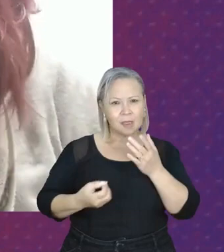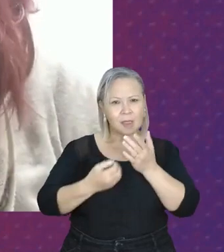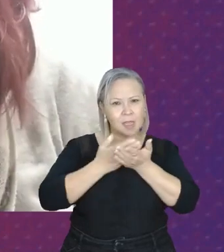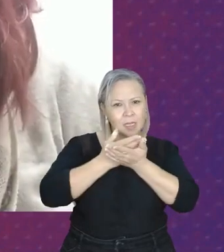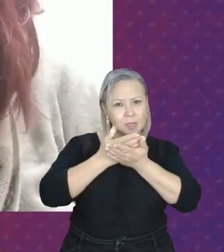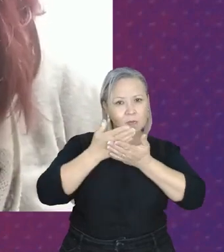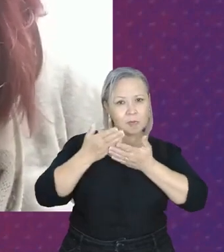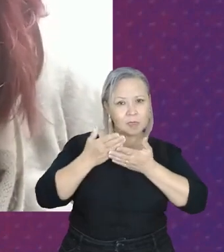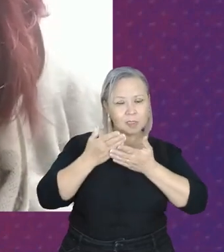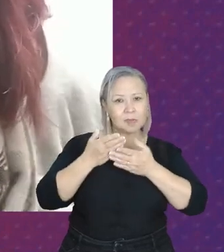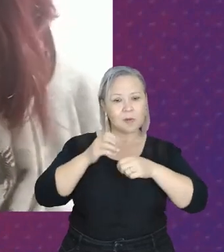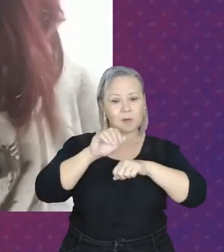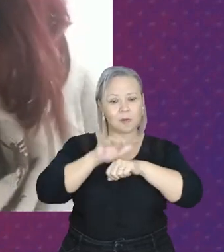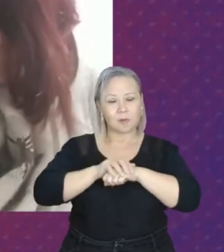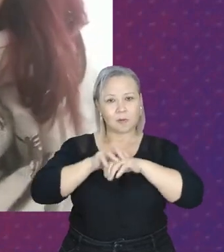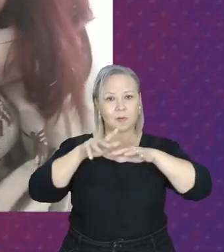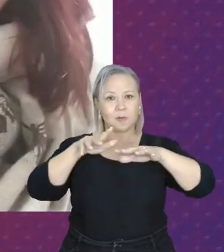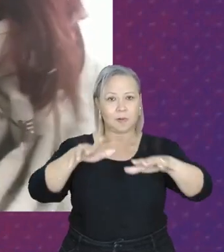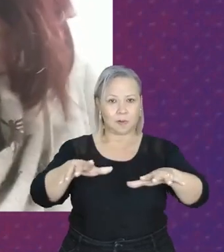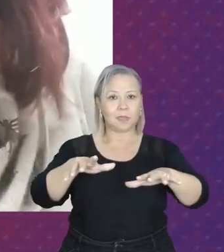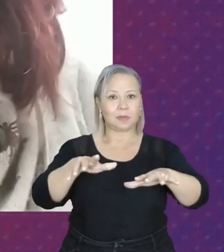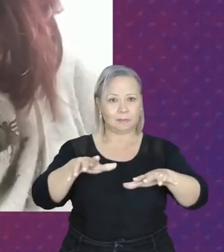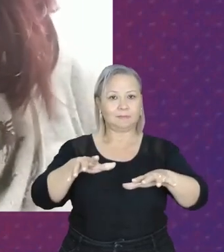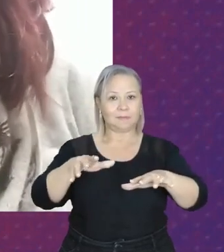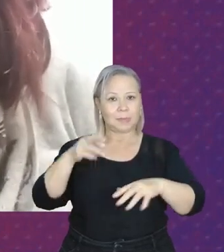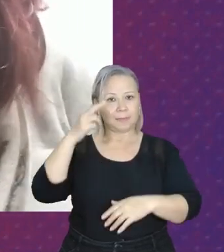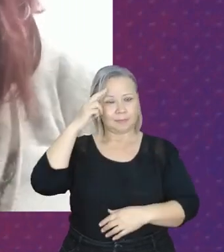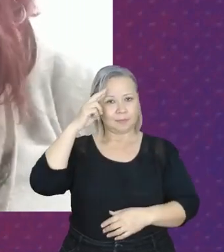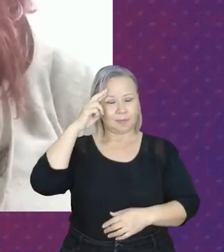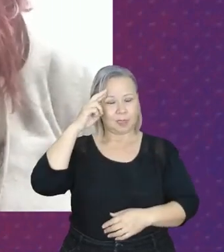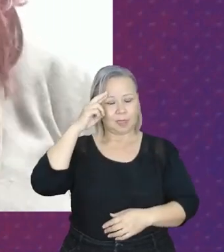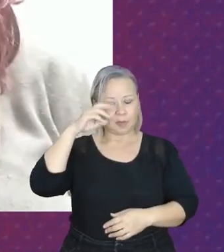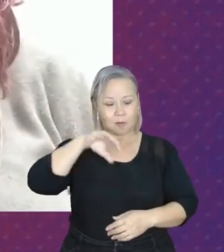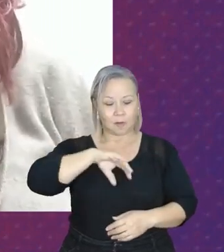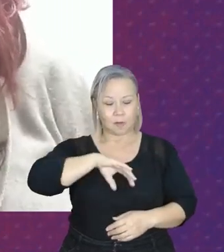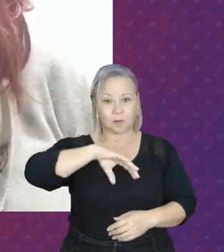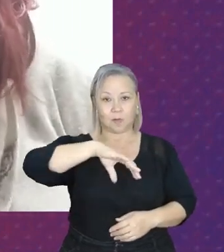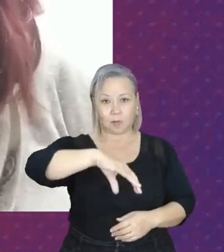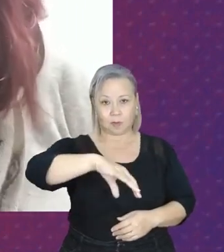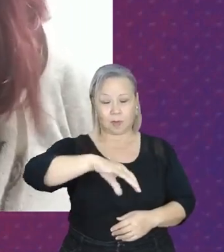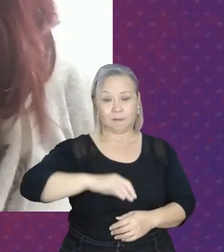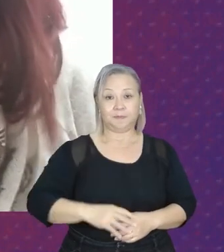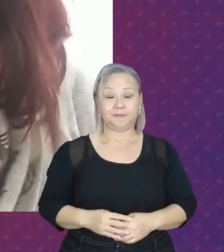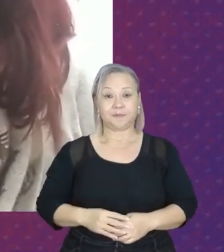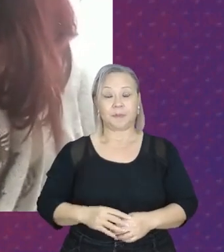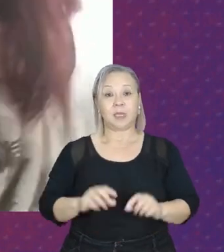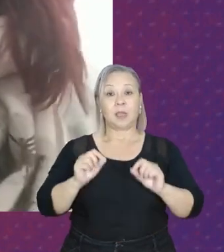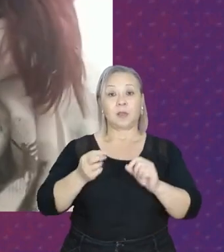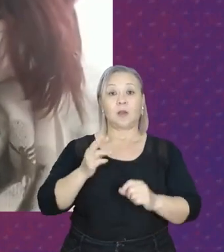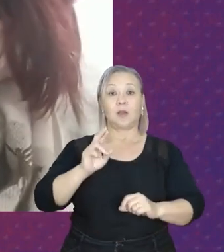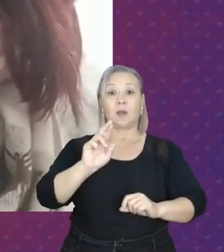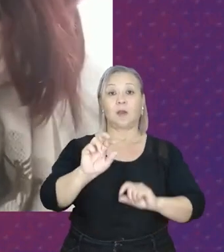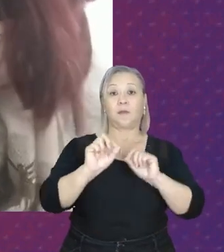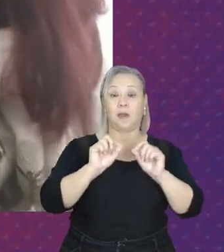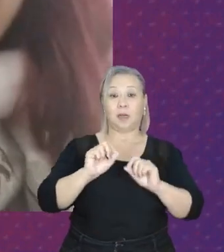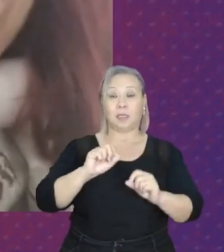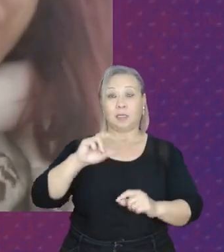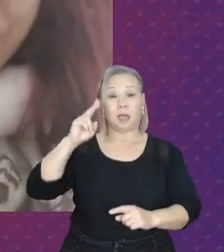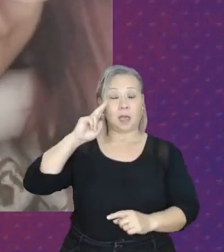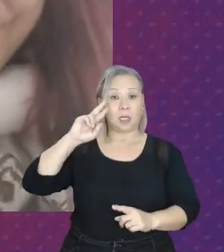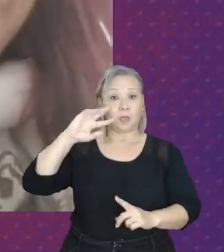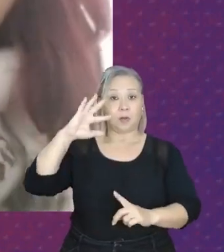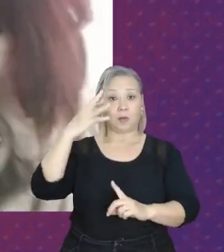colonizadora de Portugal, seguiu enquanto referência à história da arte contada por homens brancos